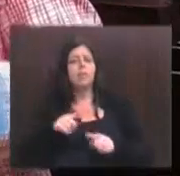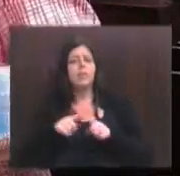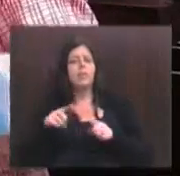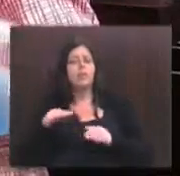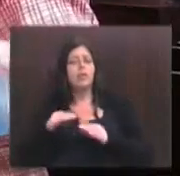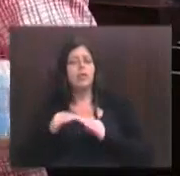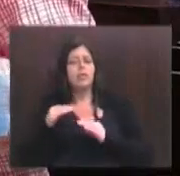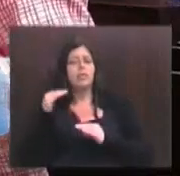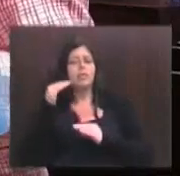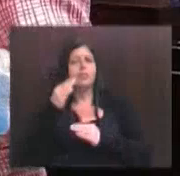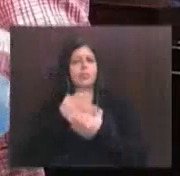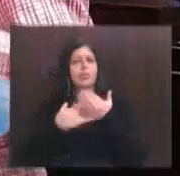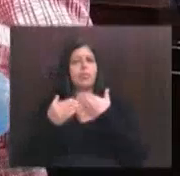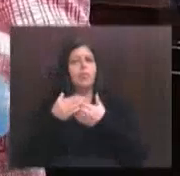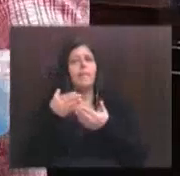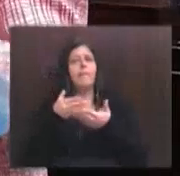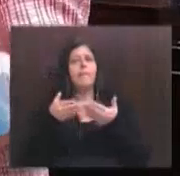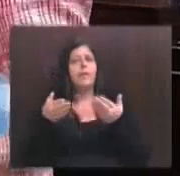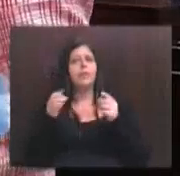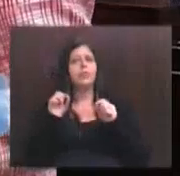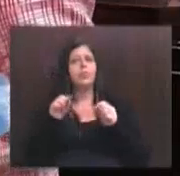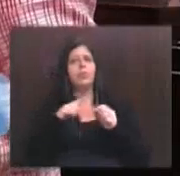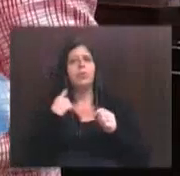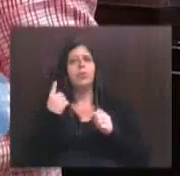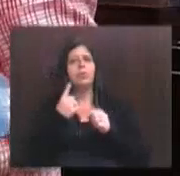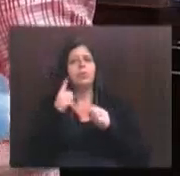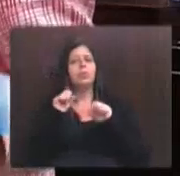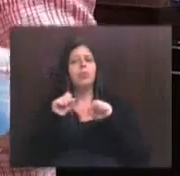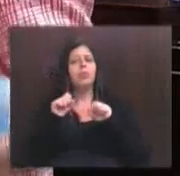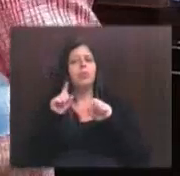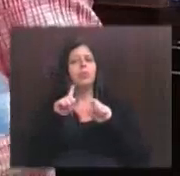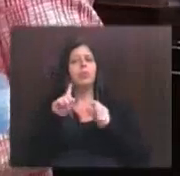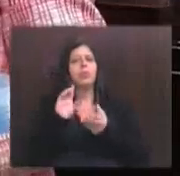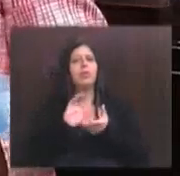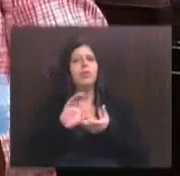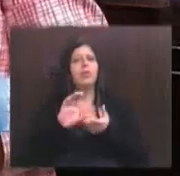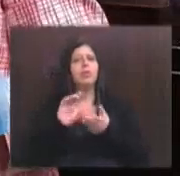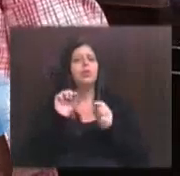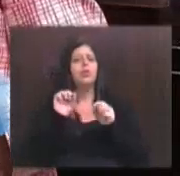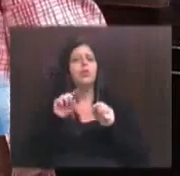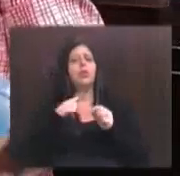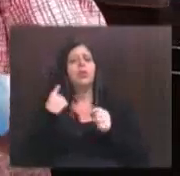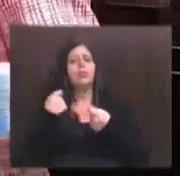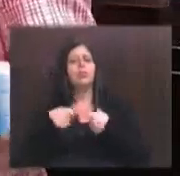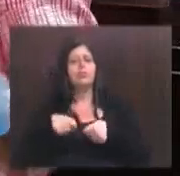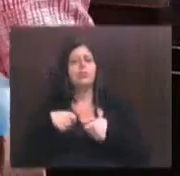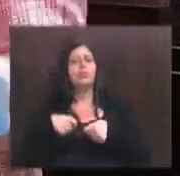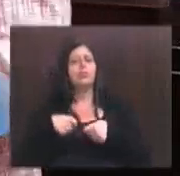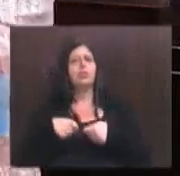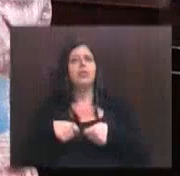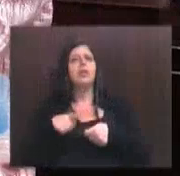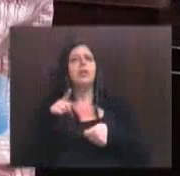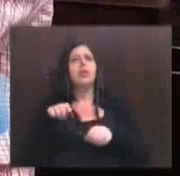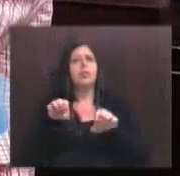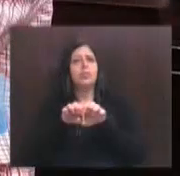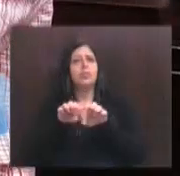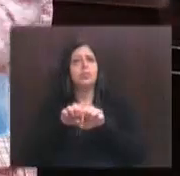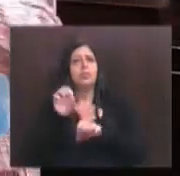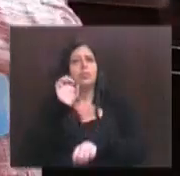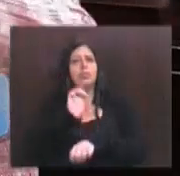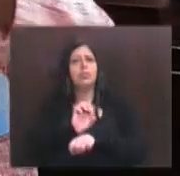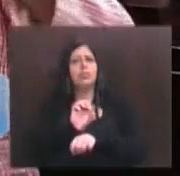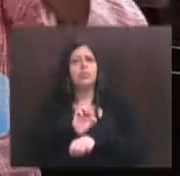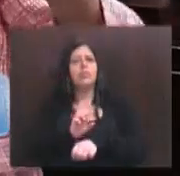de tudo, perde quando nós não podemos investir naquilo que a gente precisa, que é a infraestrutura do Estado.